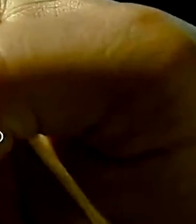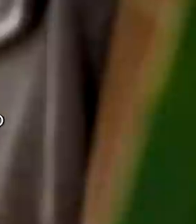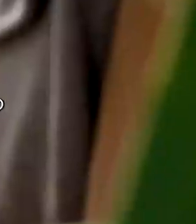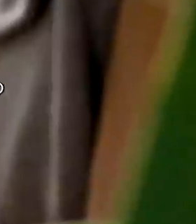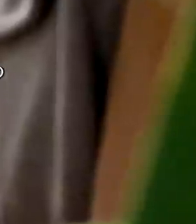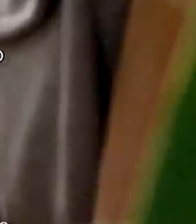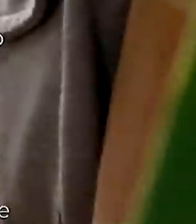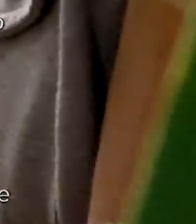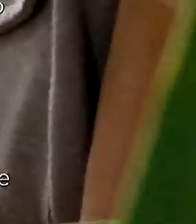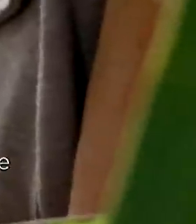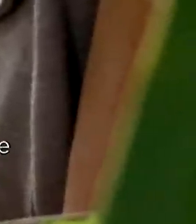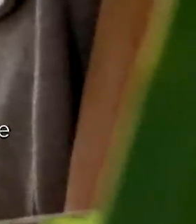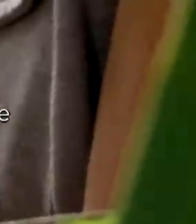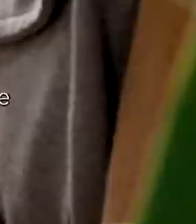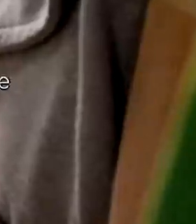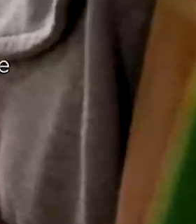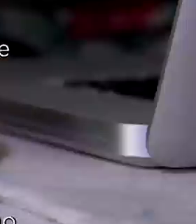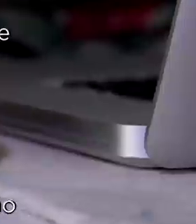a se encontrar amanhã.